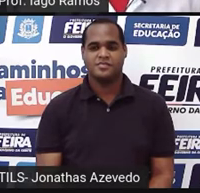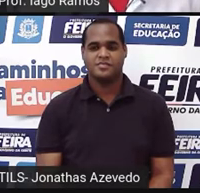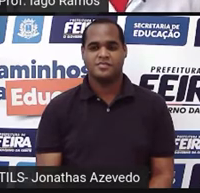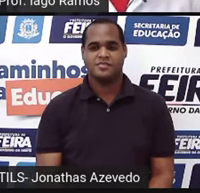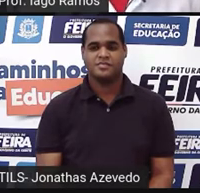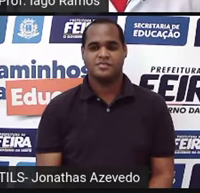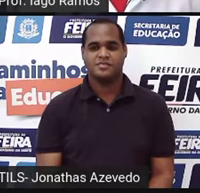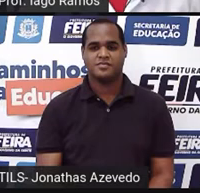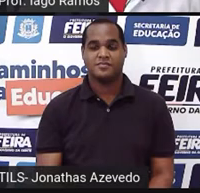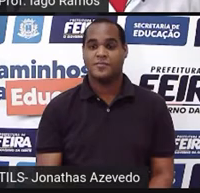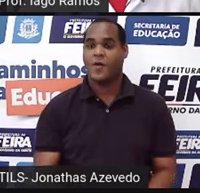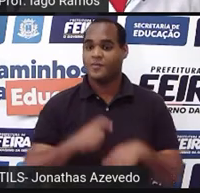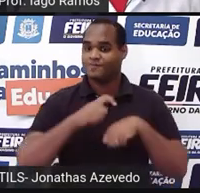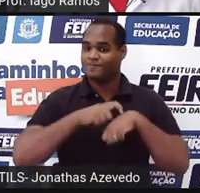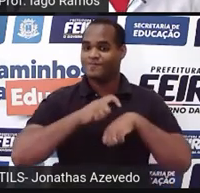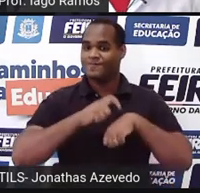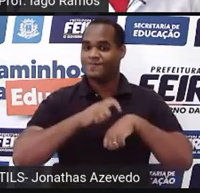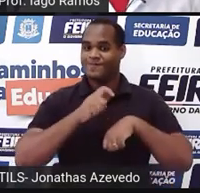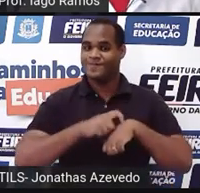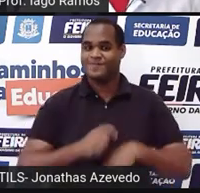Olha o tempo!